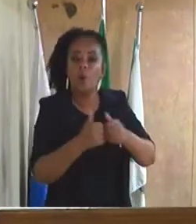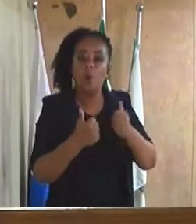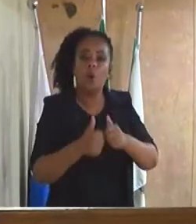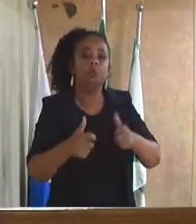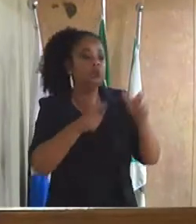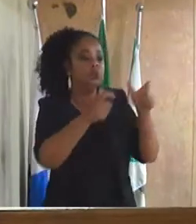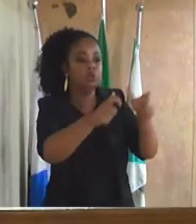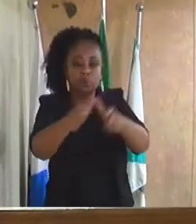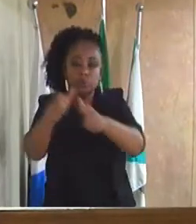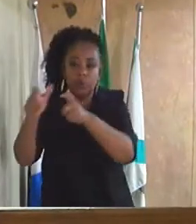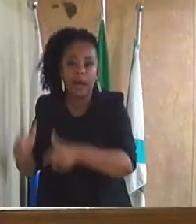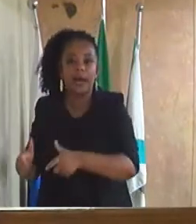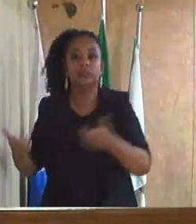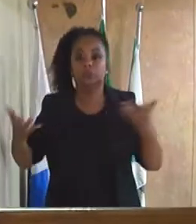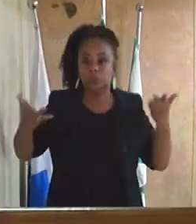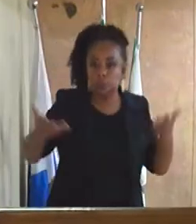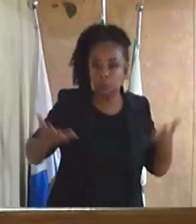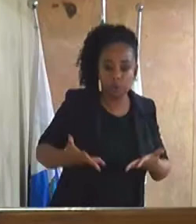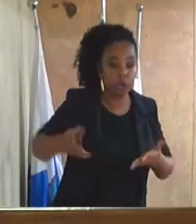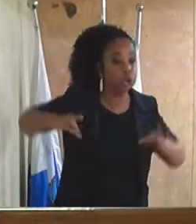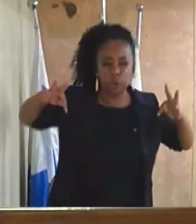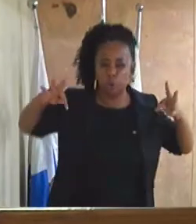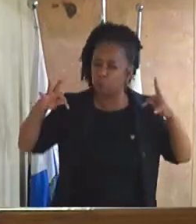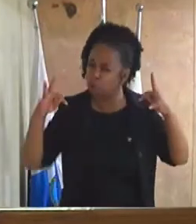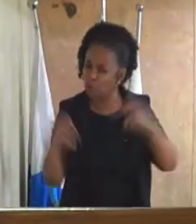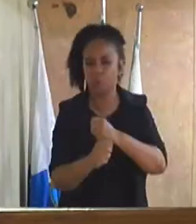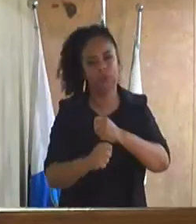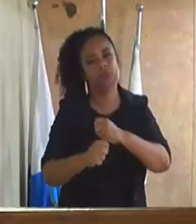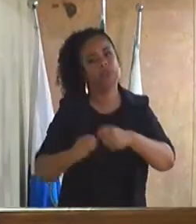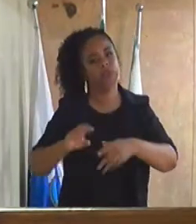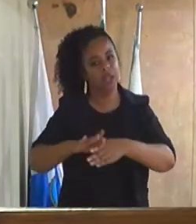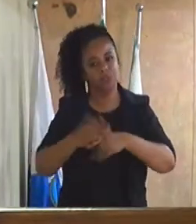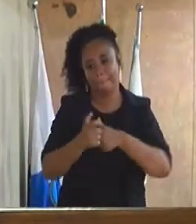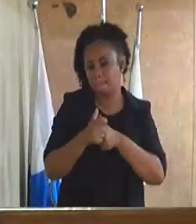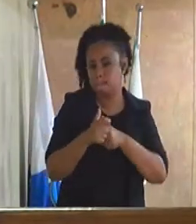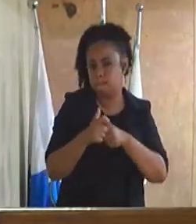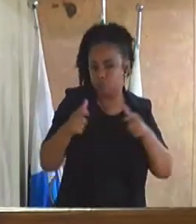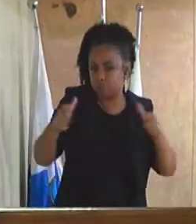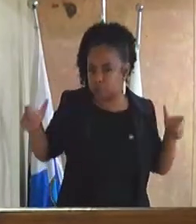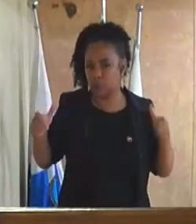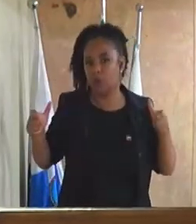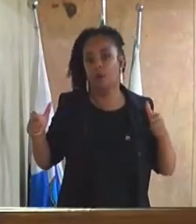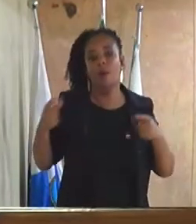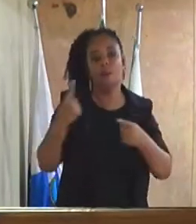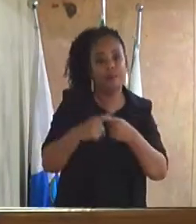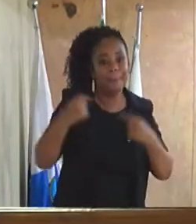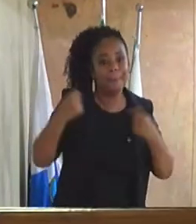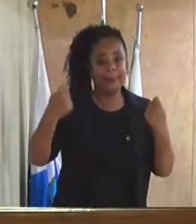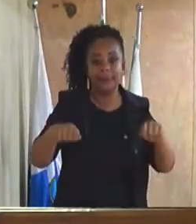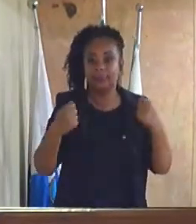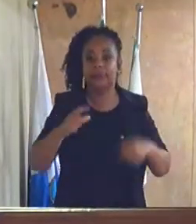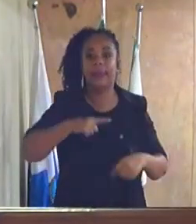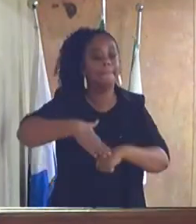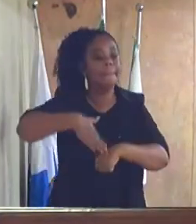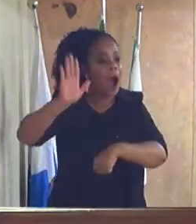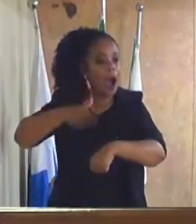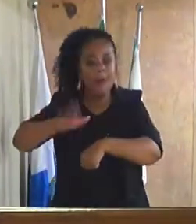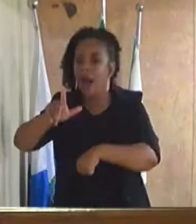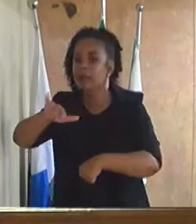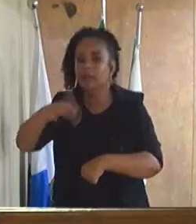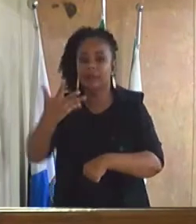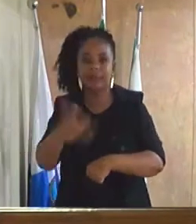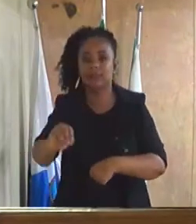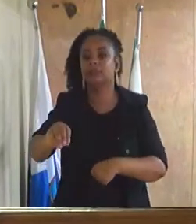linhas municipais. Duque de Caxias cresceu muito, nós temos que ter mais linhas de ônibus e